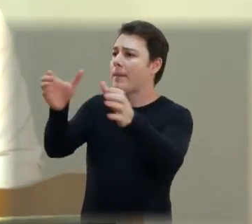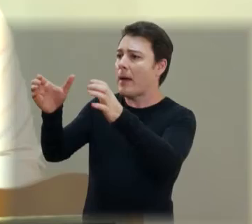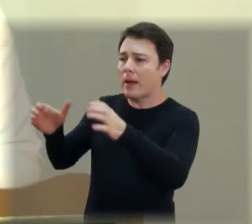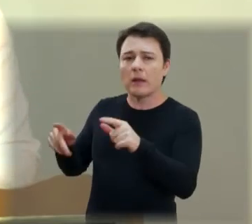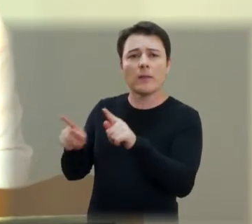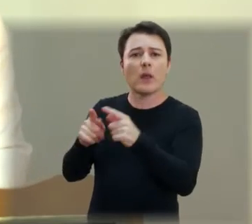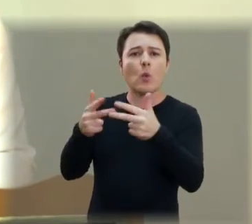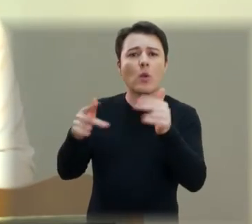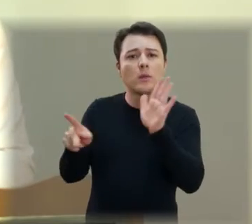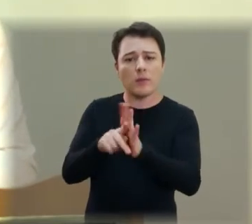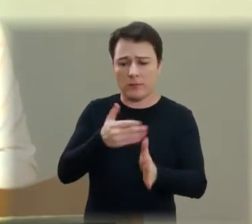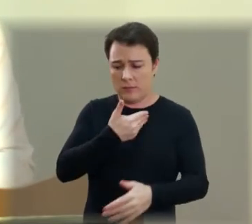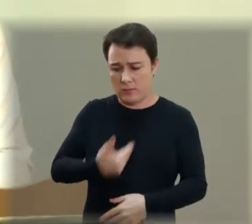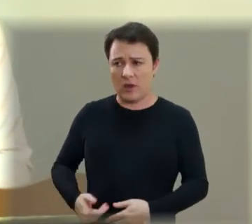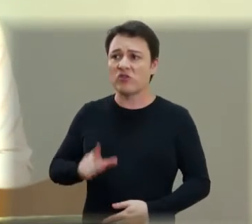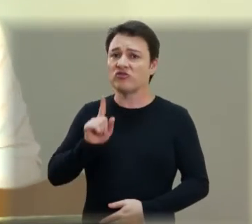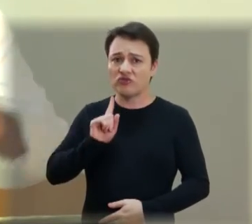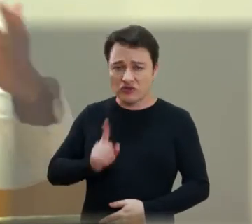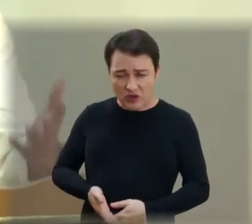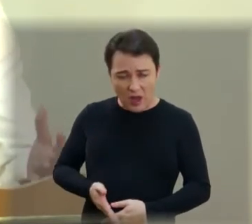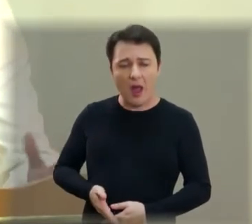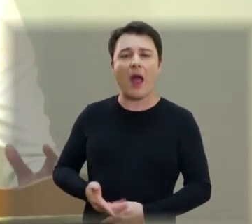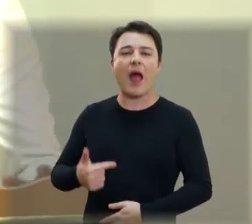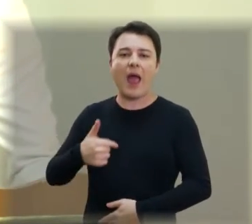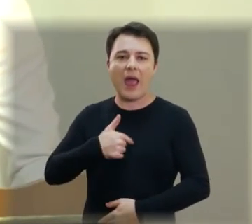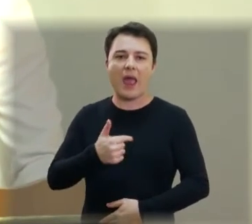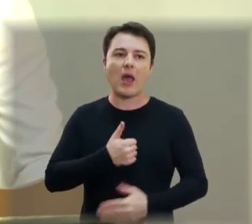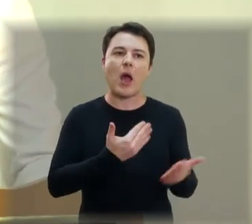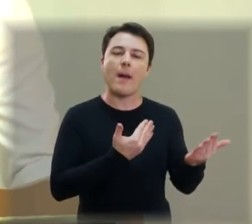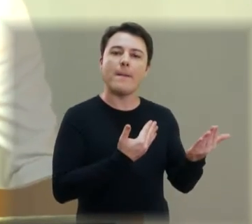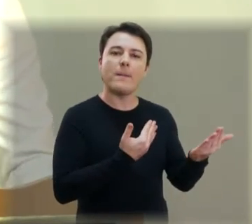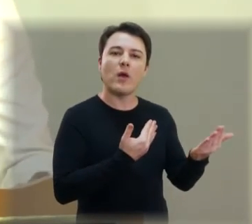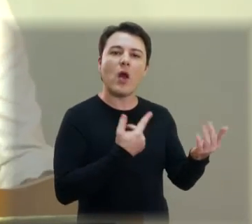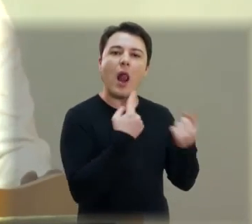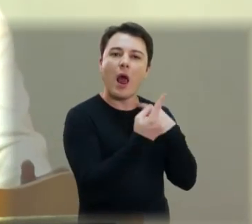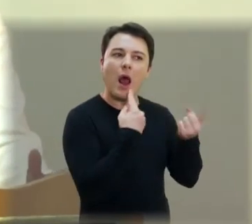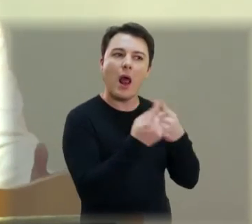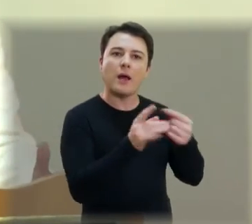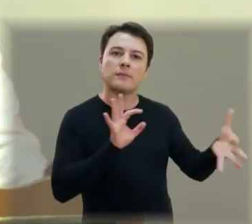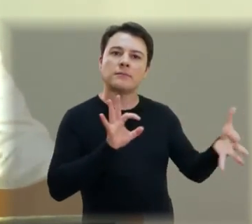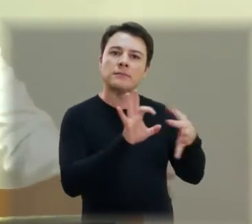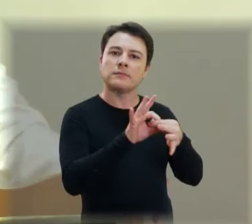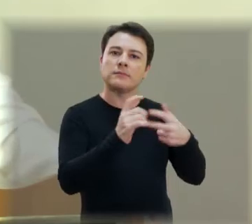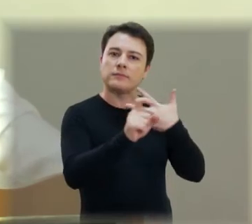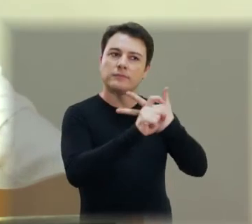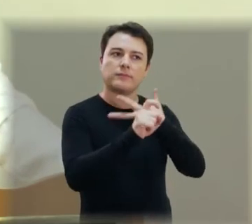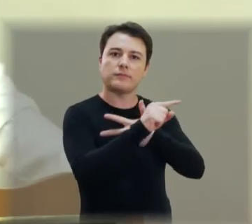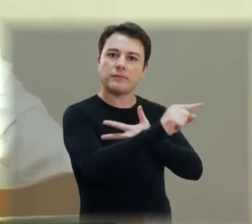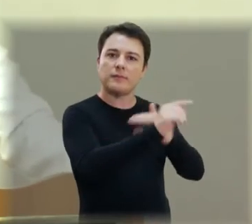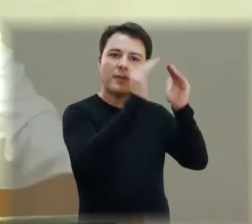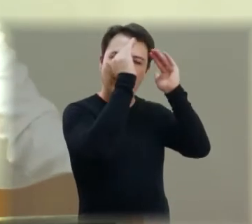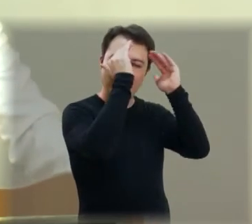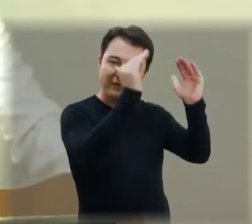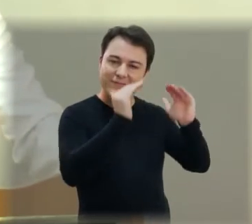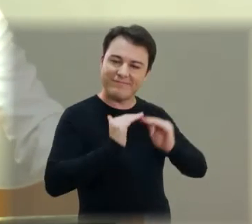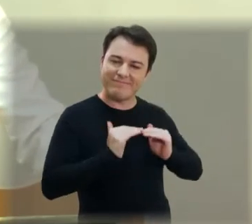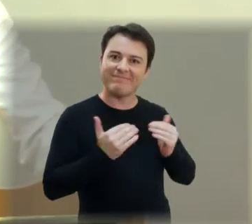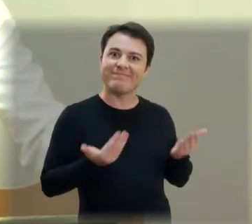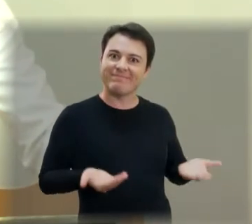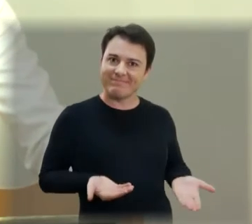próprios públicos, e fui atendida porque construí uma ponte com o Executivo e não um muro, e é um Executivo que atende esta Casa de Leis,